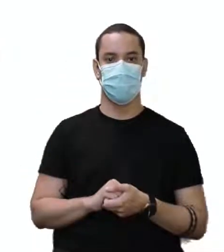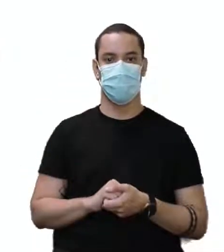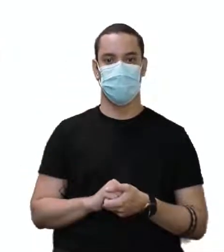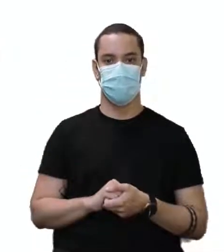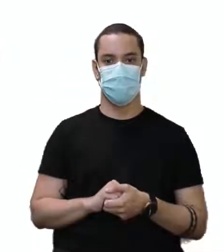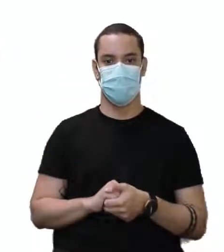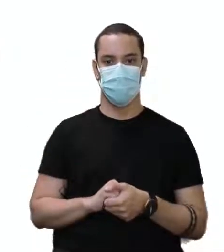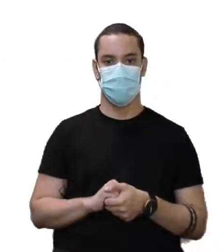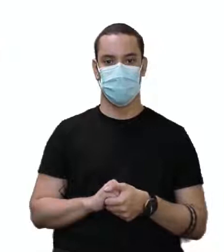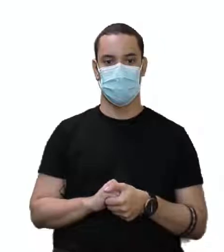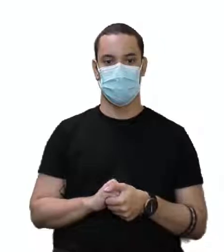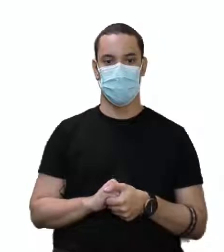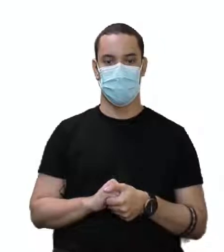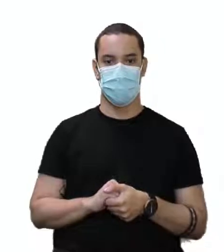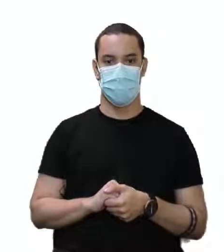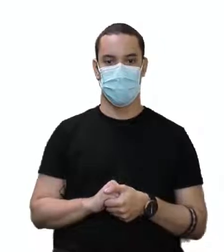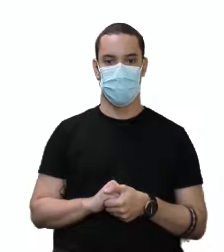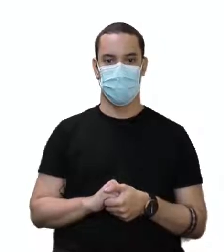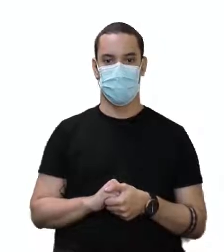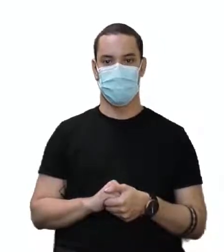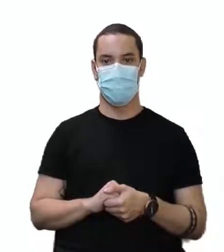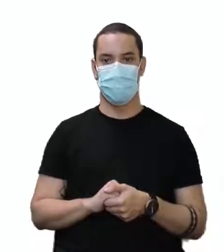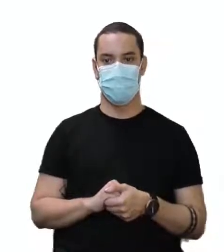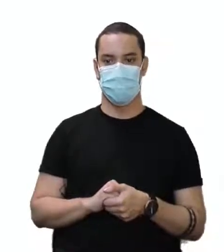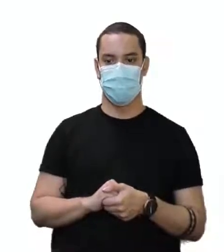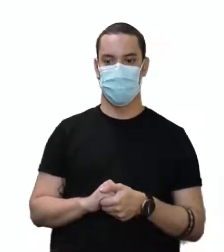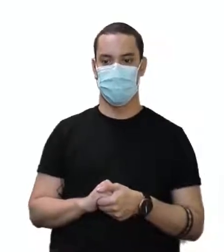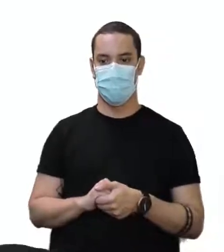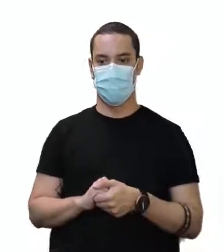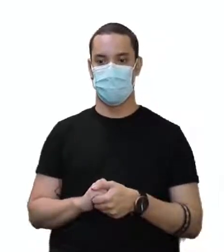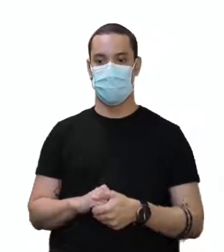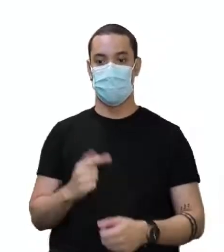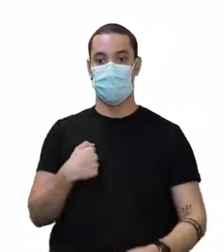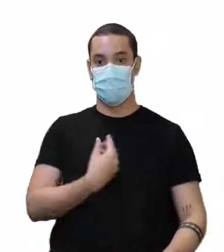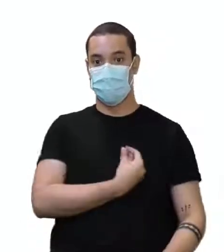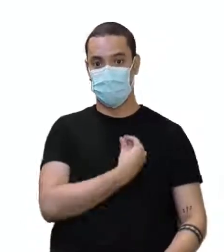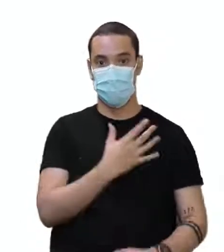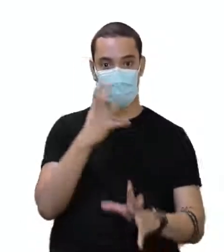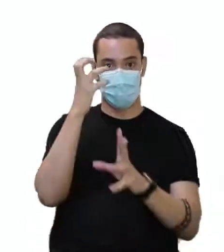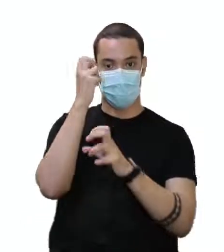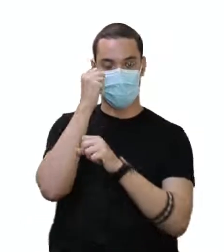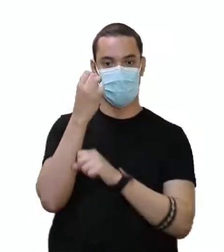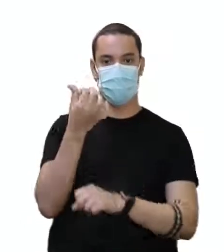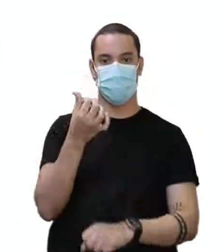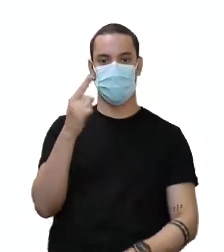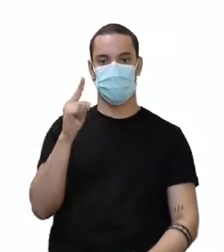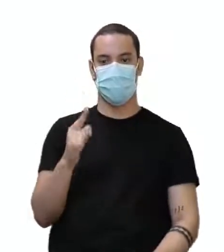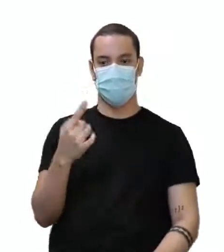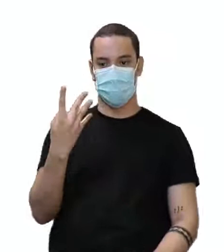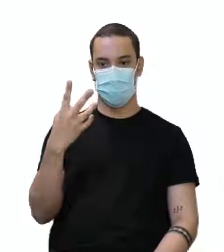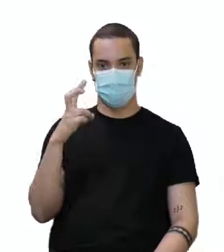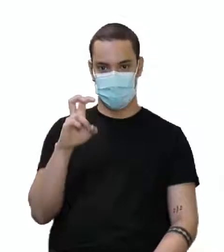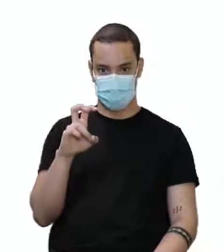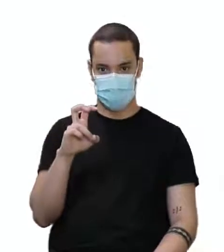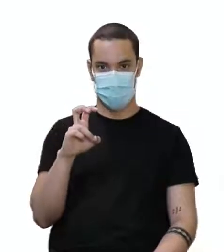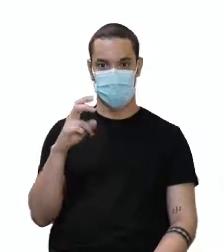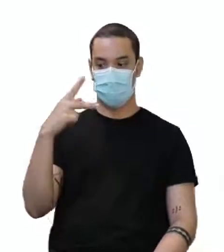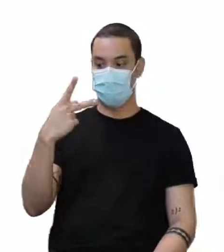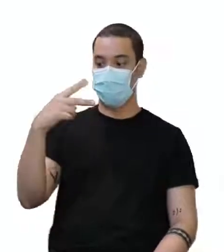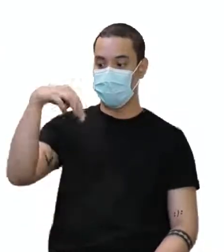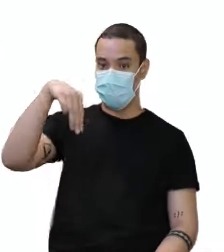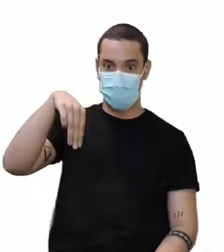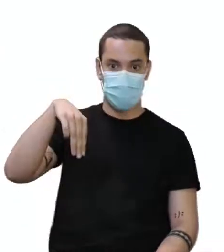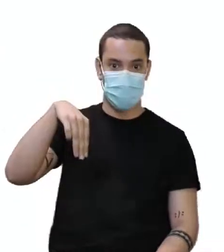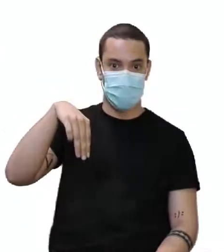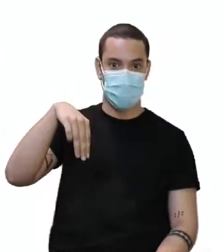sleeping at 6h45pm. Eu estava dormindo às 6h45pm.